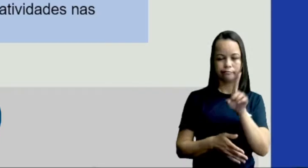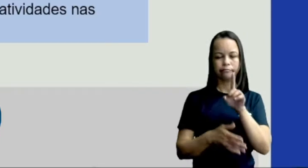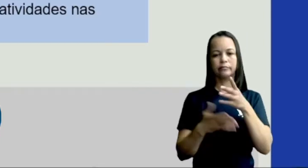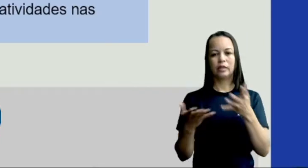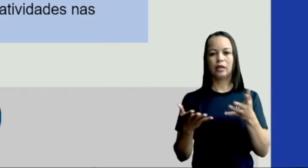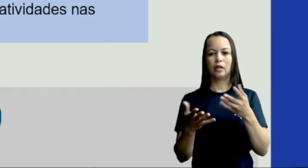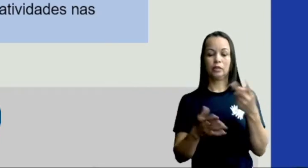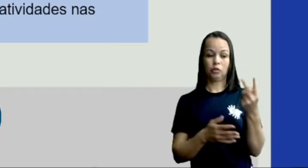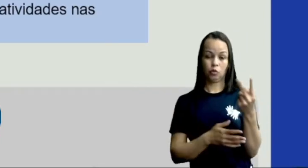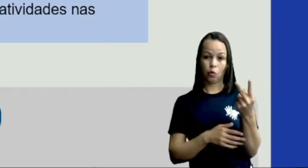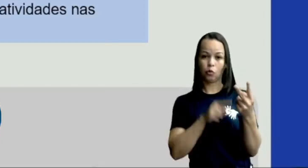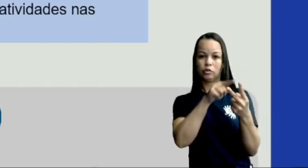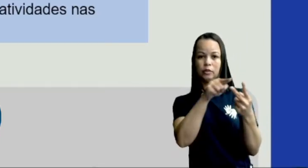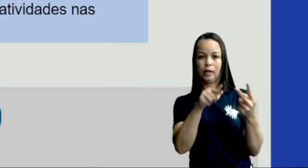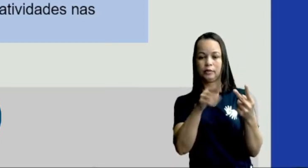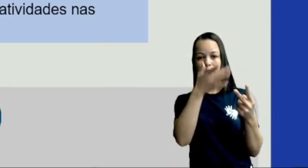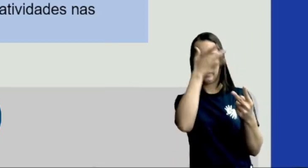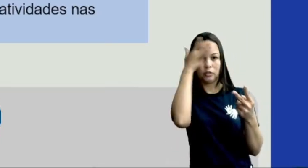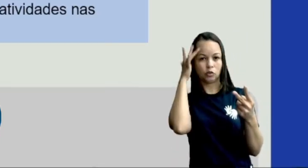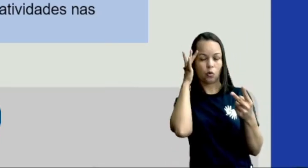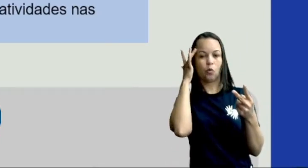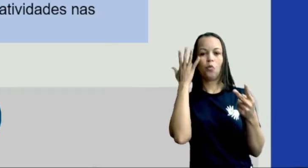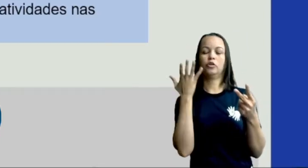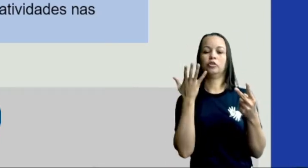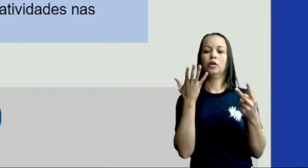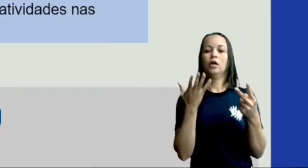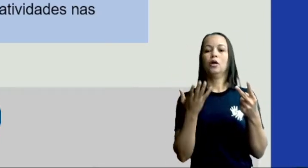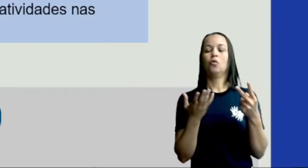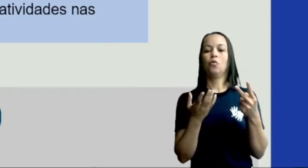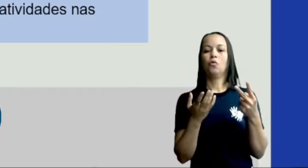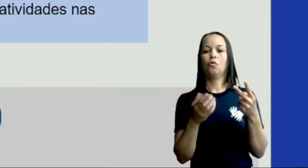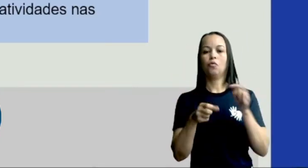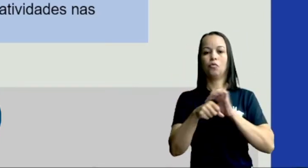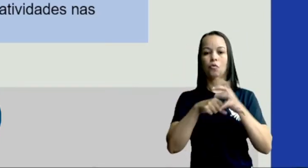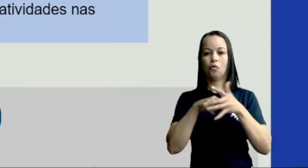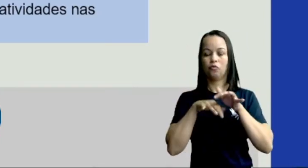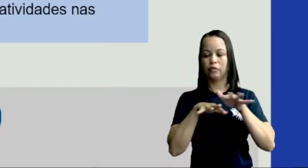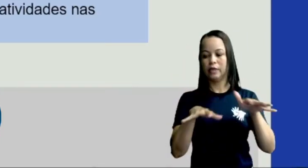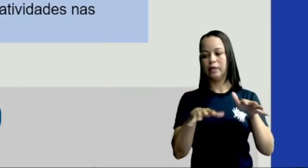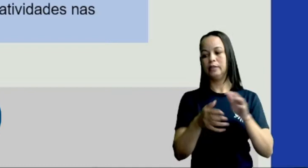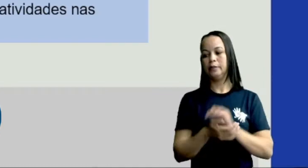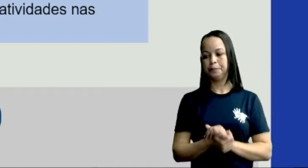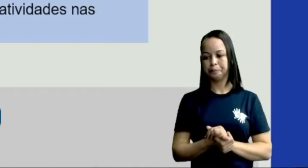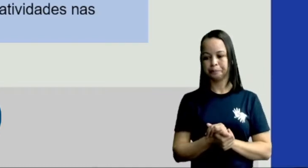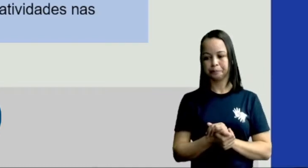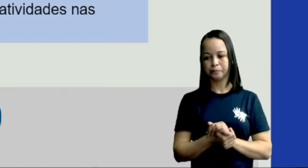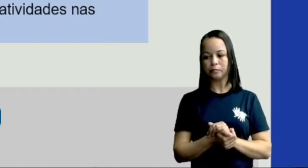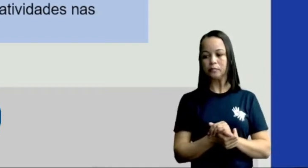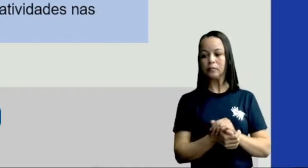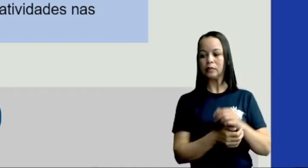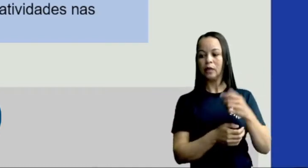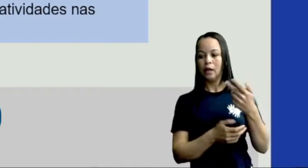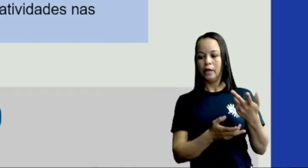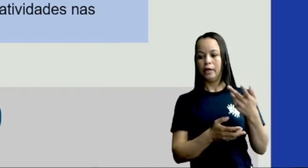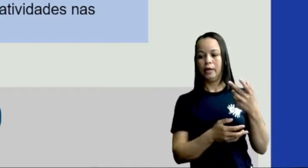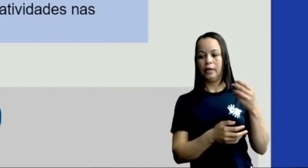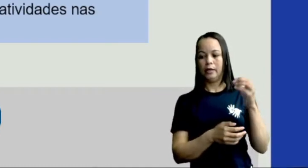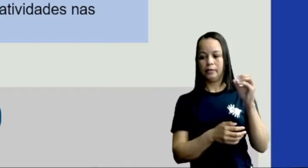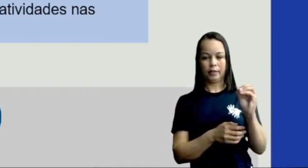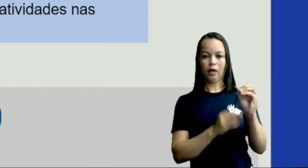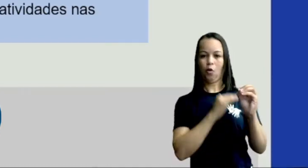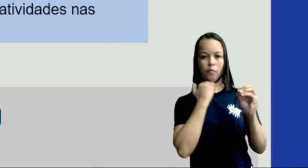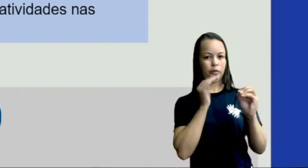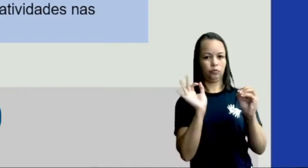casos de pessoas com Covid, nenhum óbito e uma recuperação. Do outro lado, do lado direito,